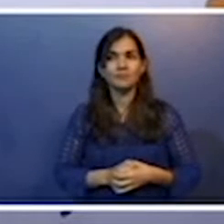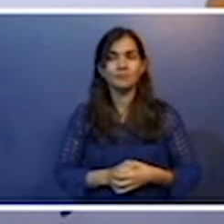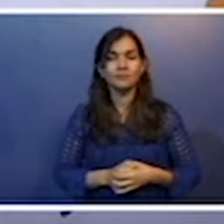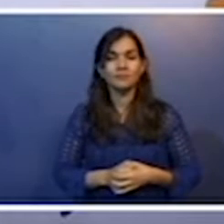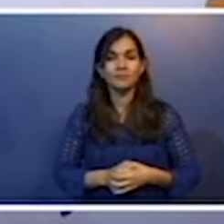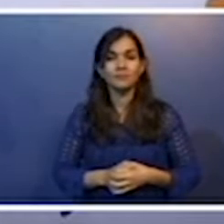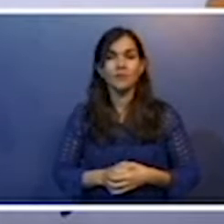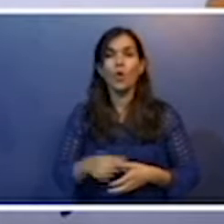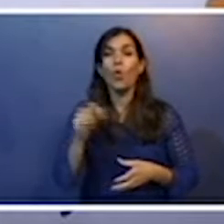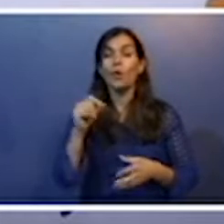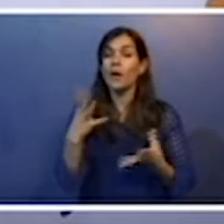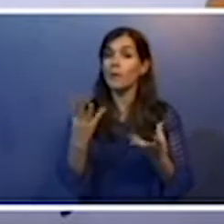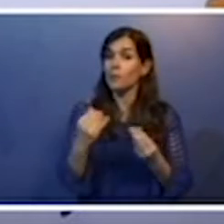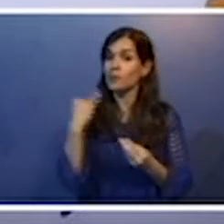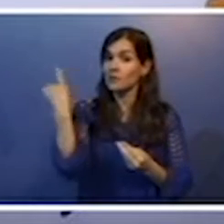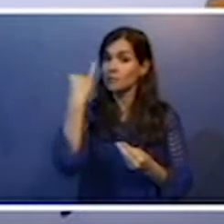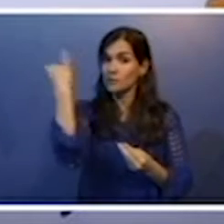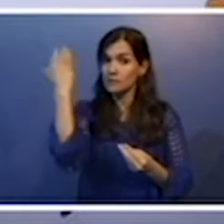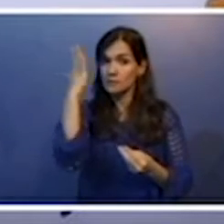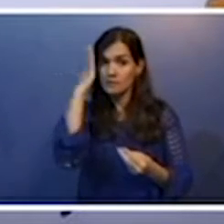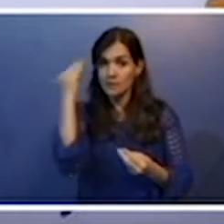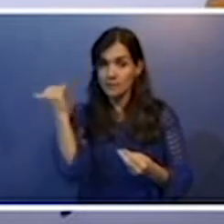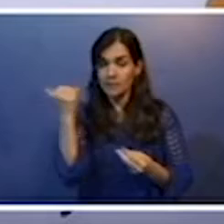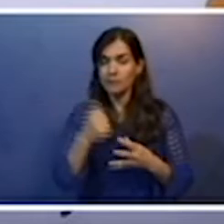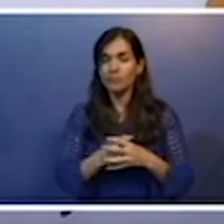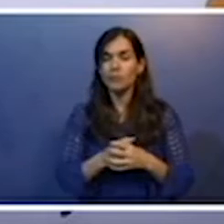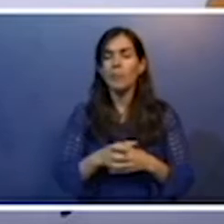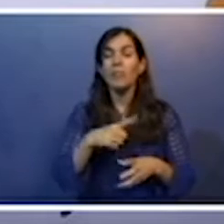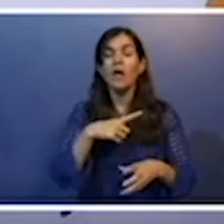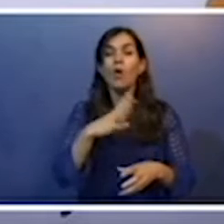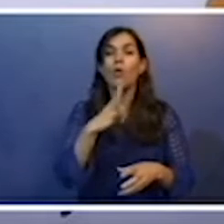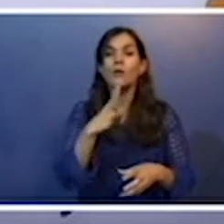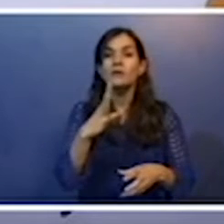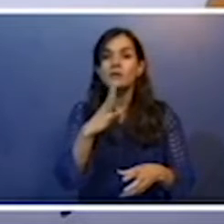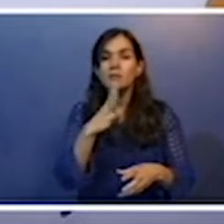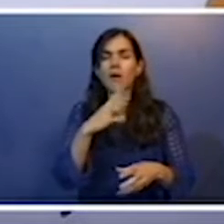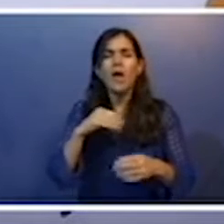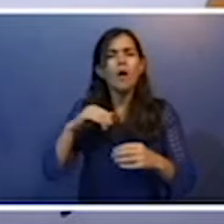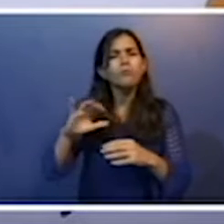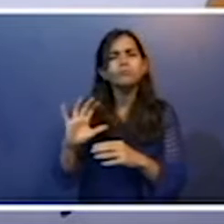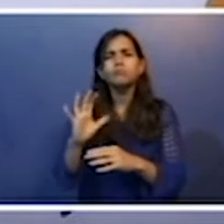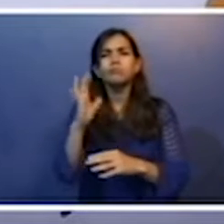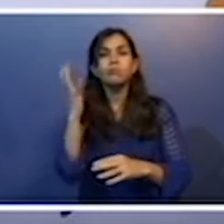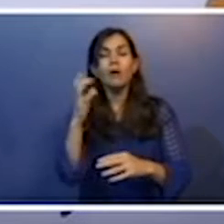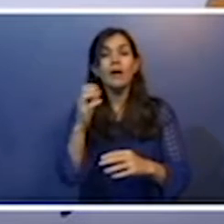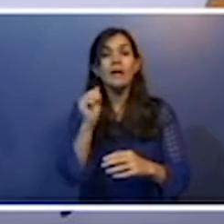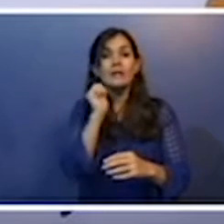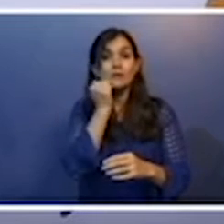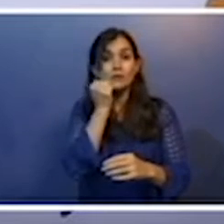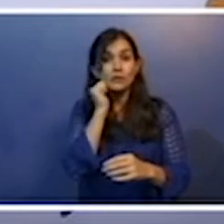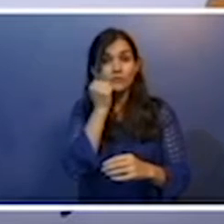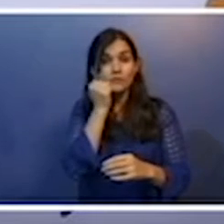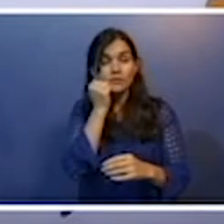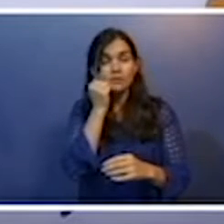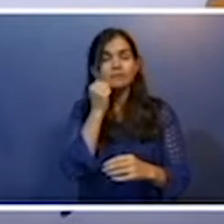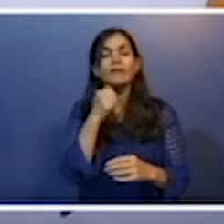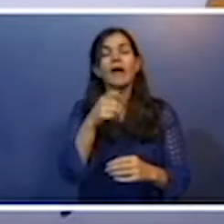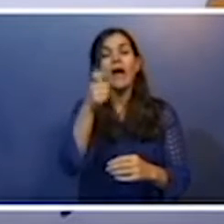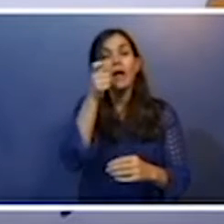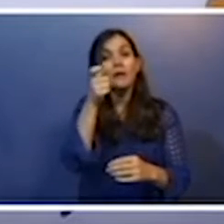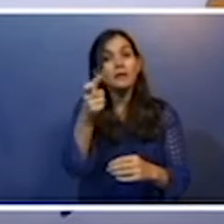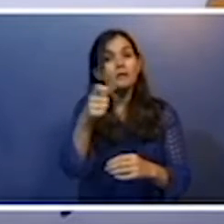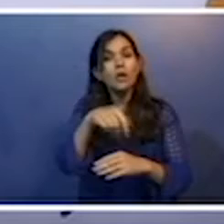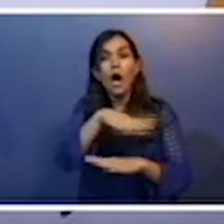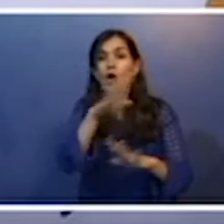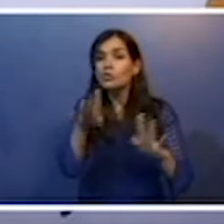O que é muito importante sabermos? Os conhecimentos e as descobertas científicas são do interesse de todos,